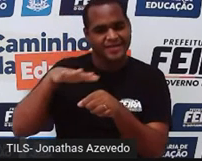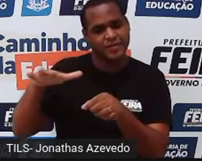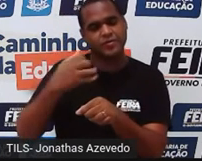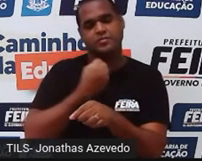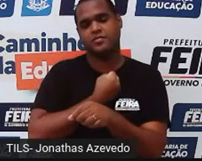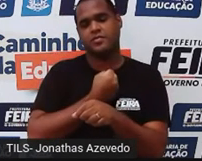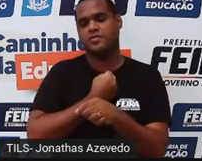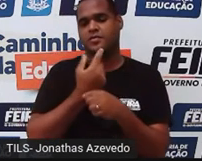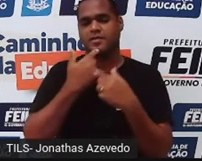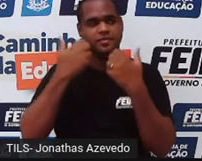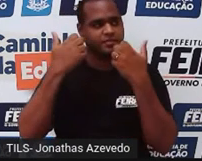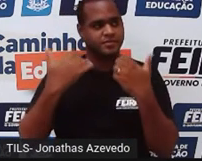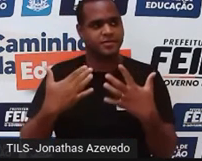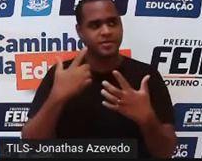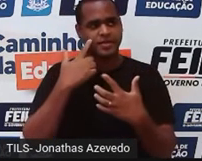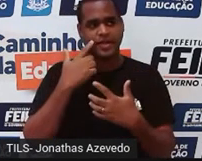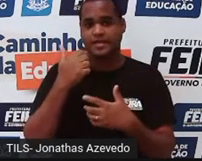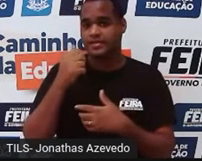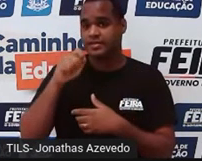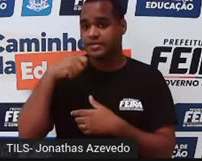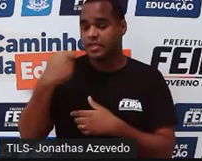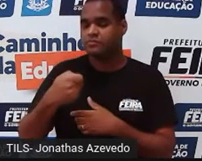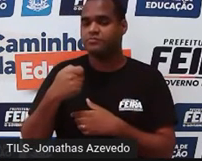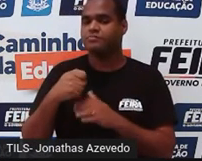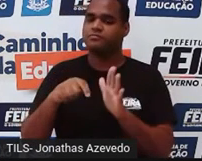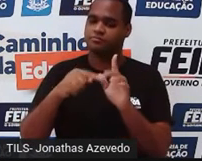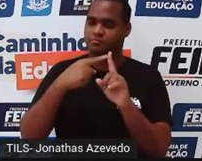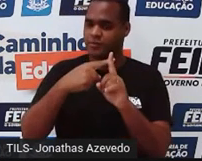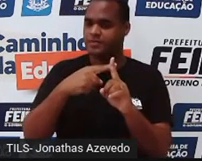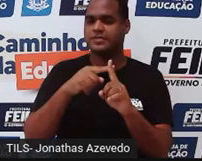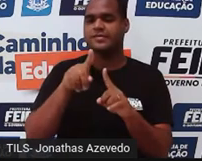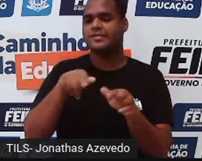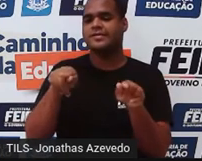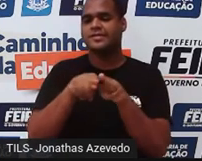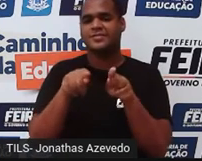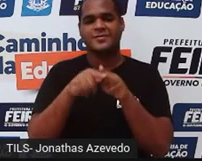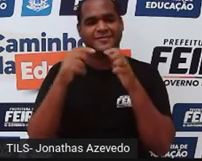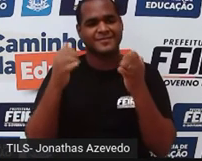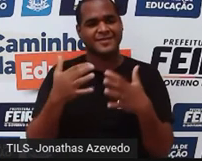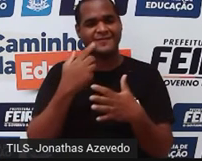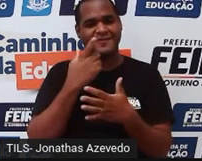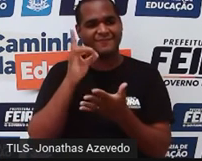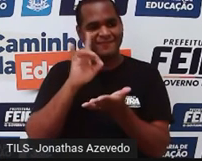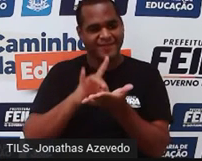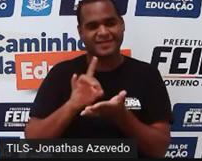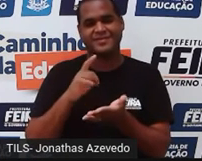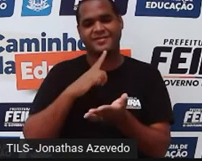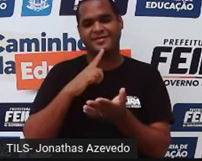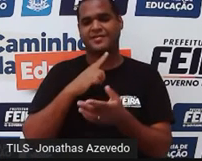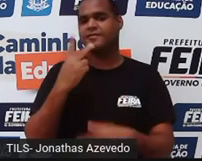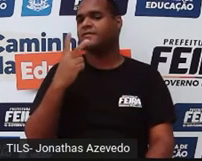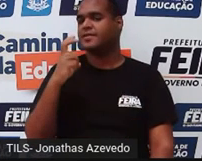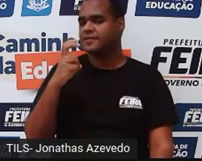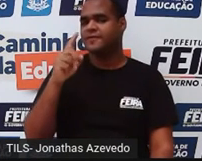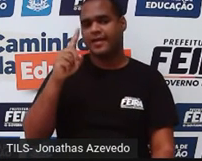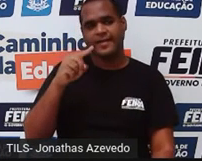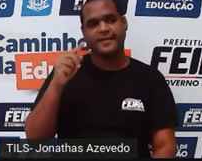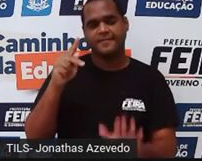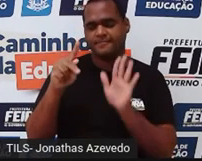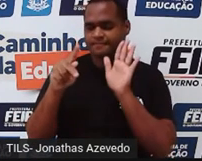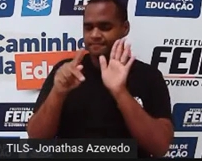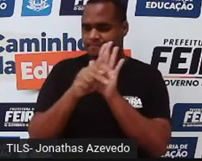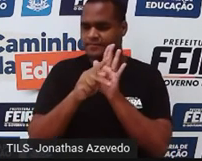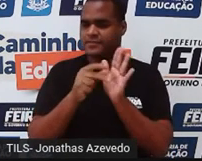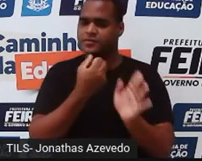a gente chama de positivo, tá bom? Então, é verdadeiro. O 25 é sim, tá?